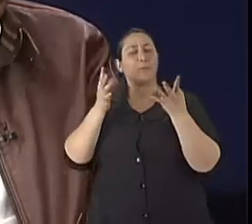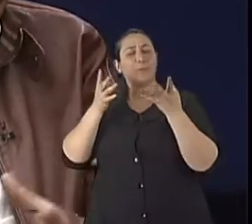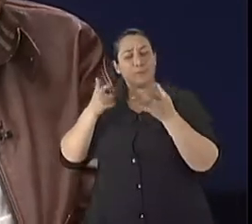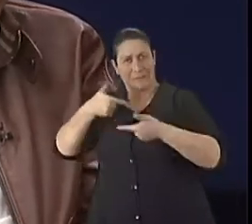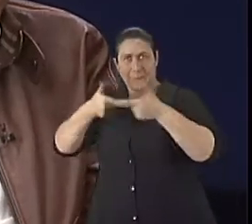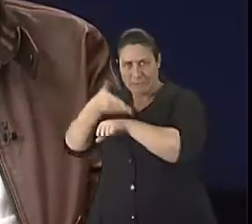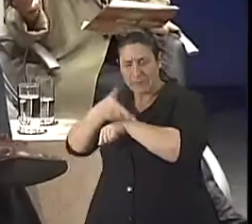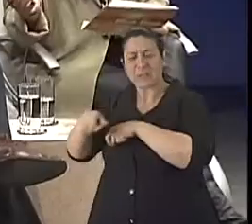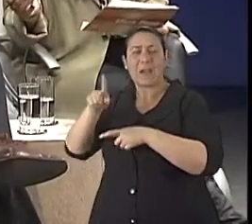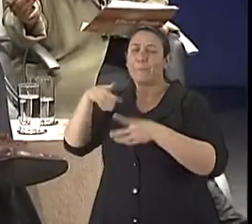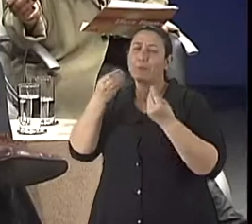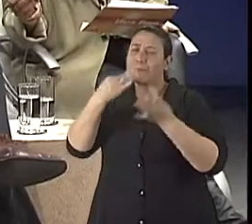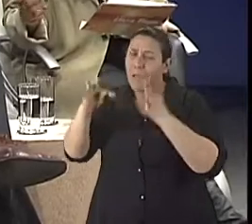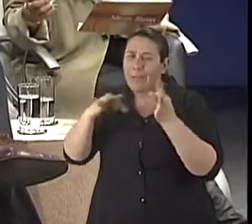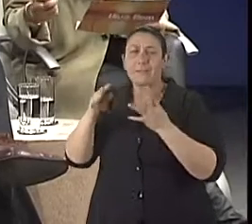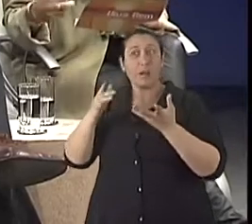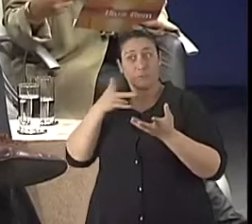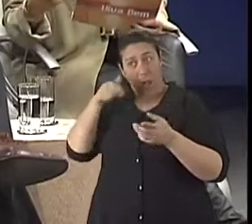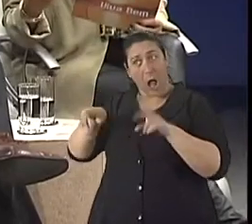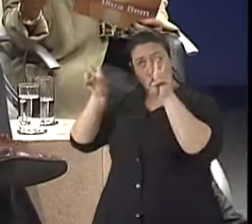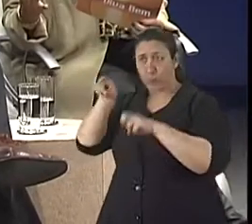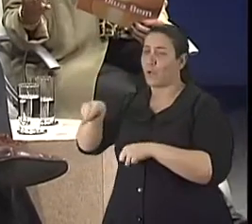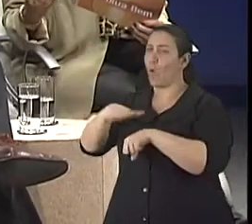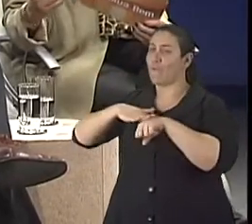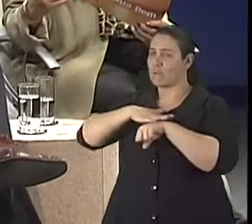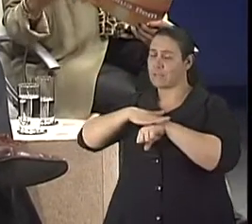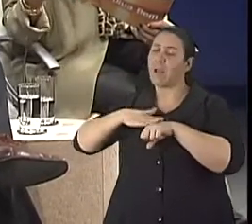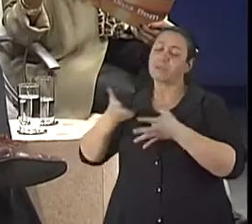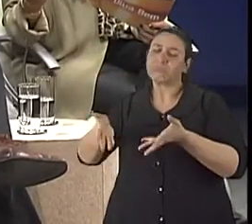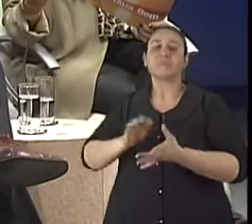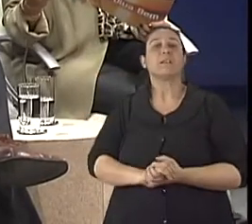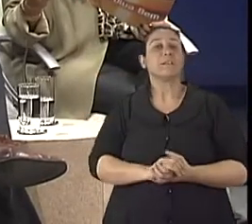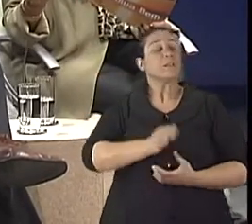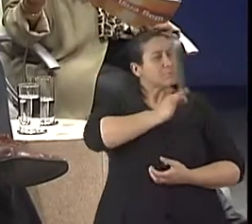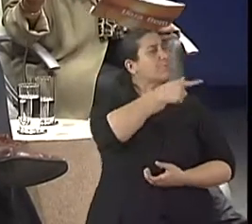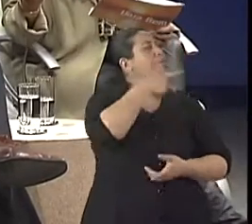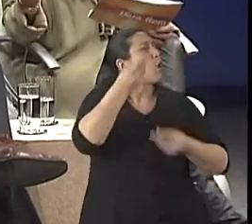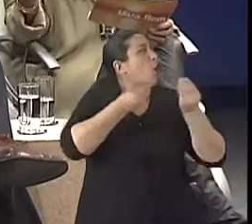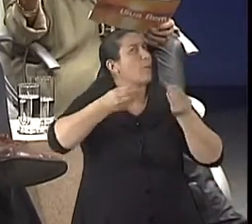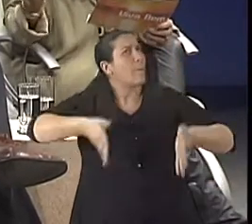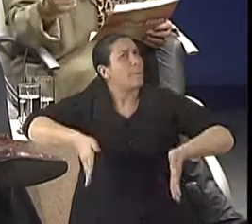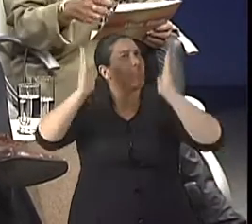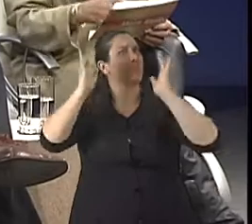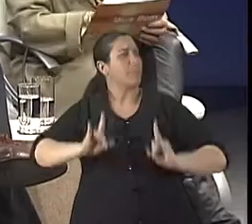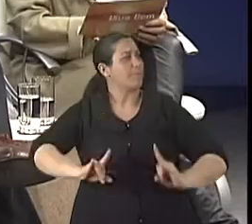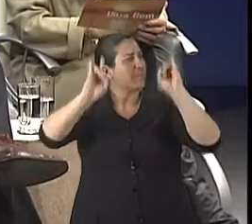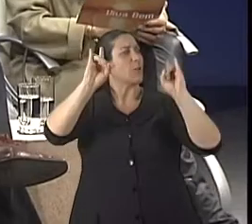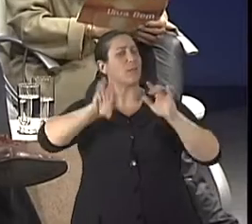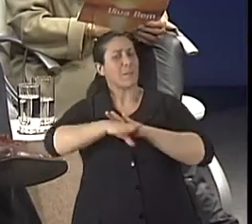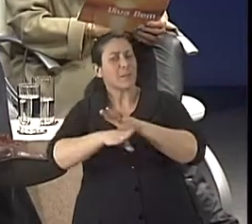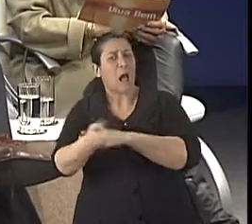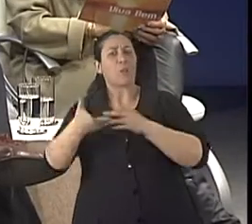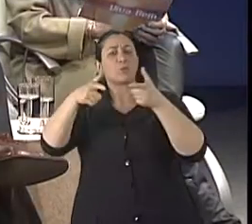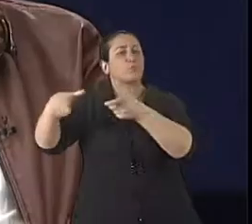espaços urbanos, E é disso que a gente vai falar agora. é muito Calçadas adaptadas, entradas de prédios adaptados. O que que Porto Alegre já tem? Bom,